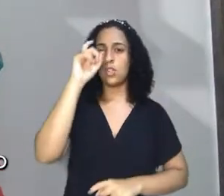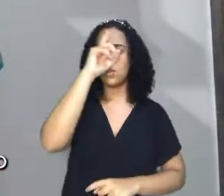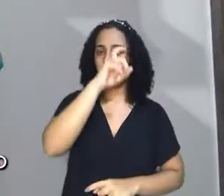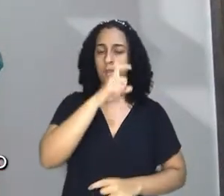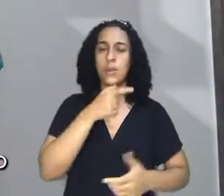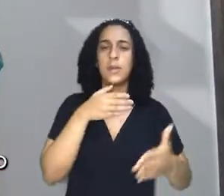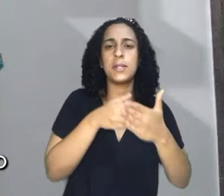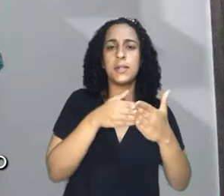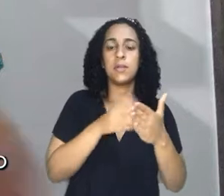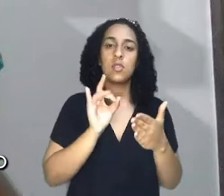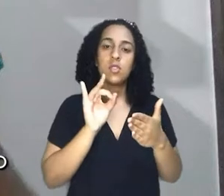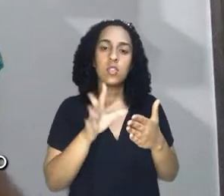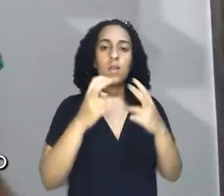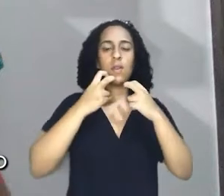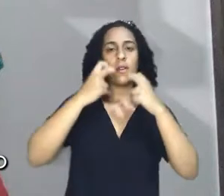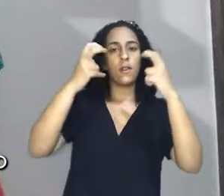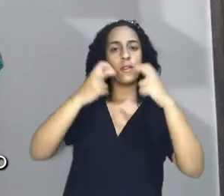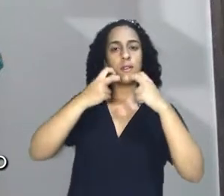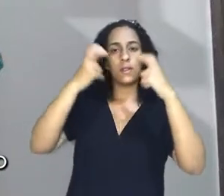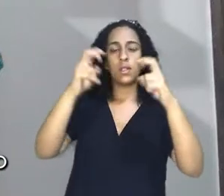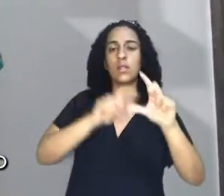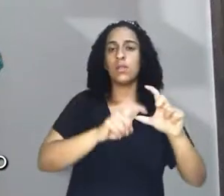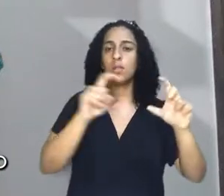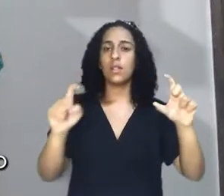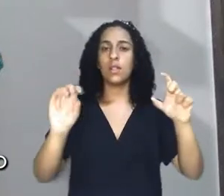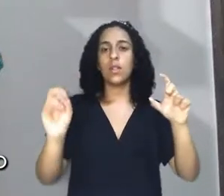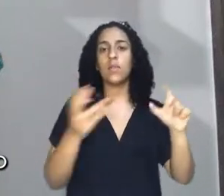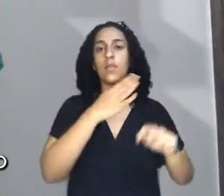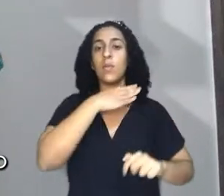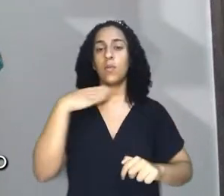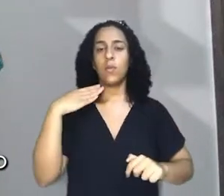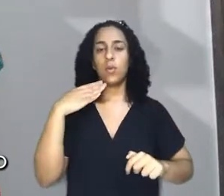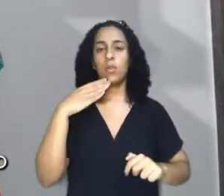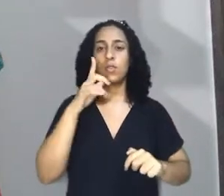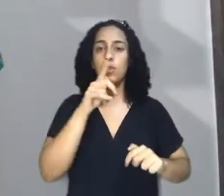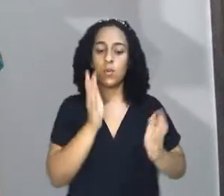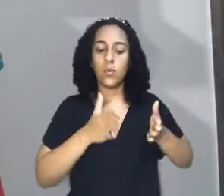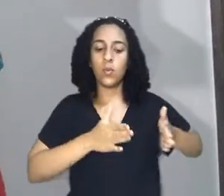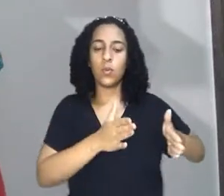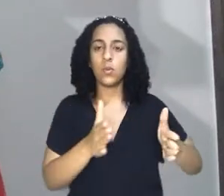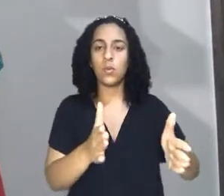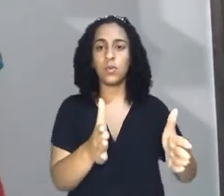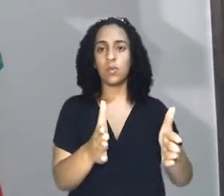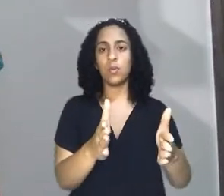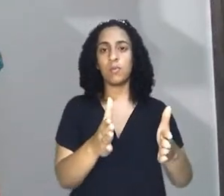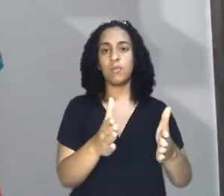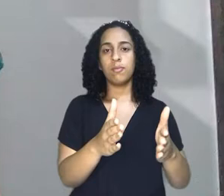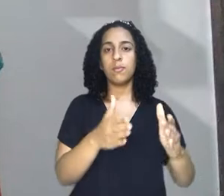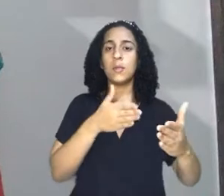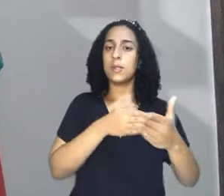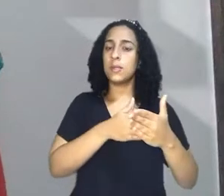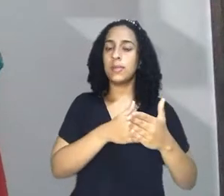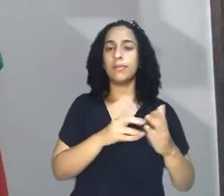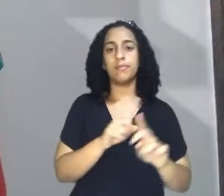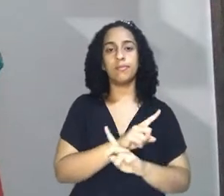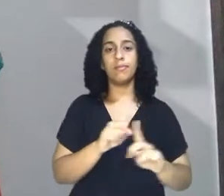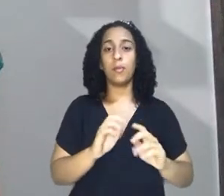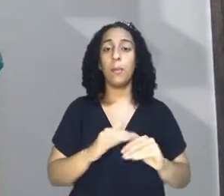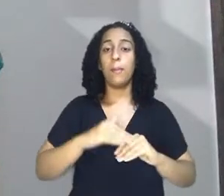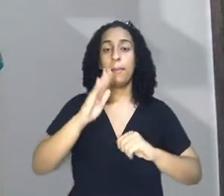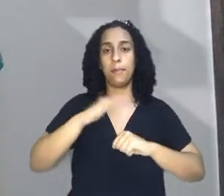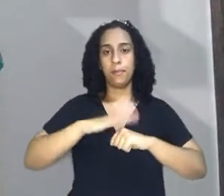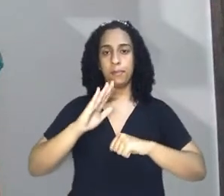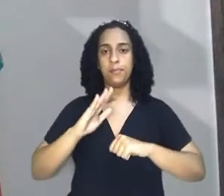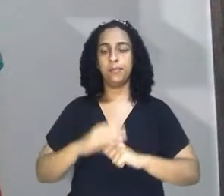se limita ao grito do Ipiranga, ao famoso independência ou morte, imortalizado no quadro